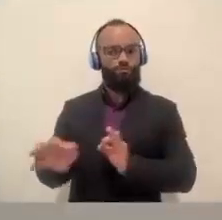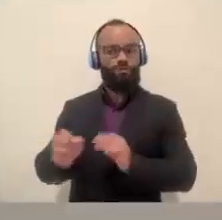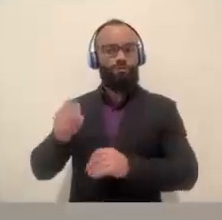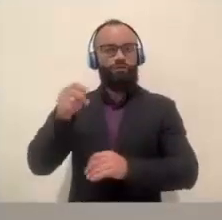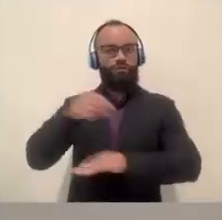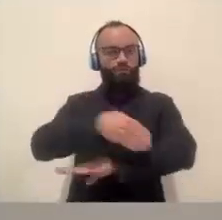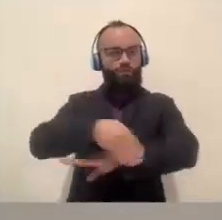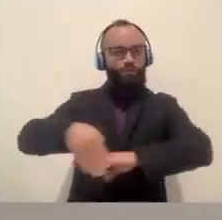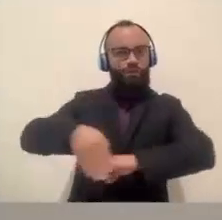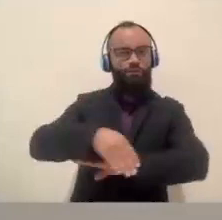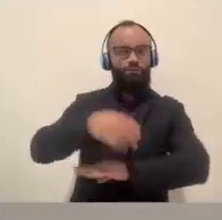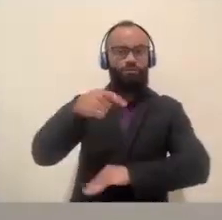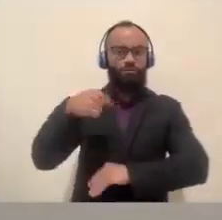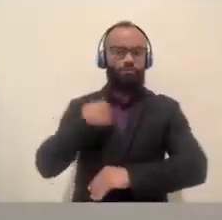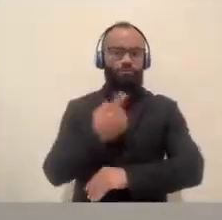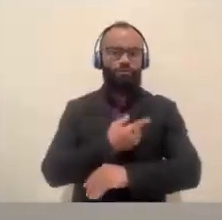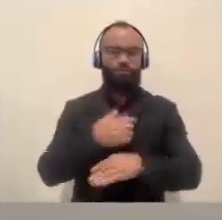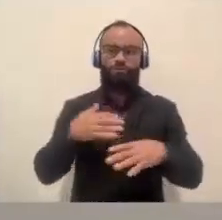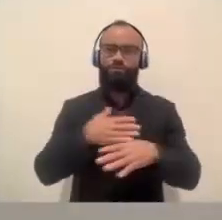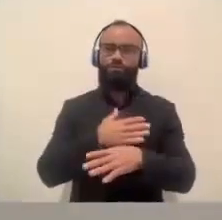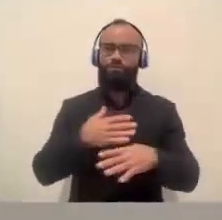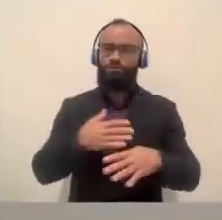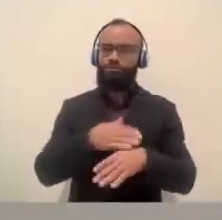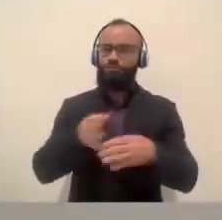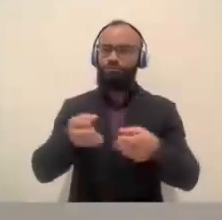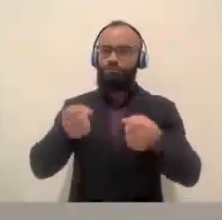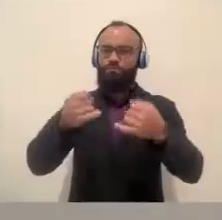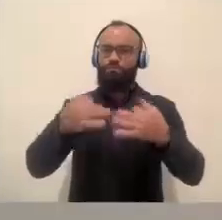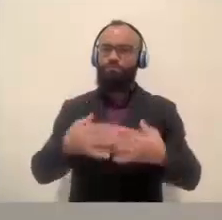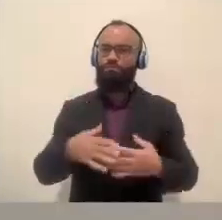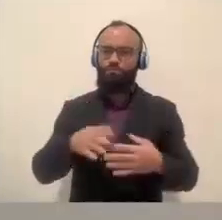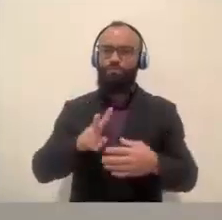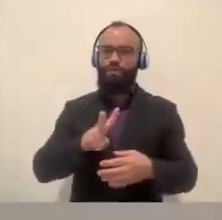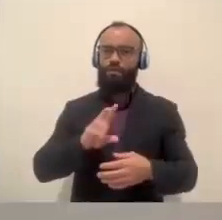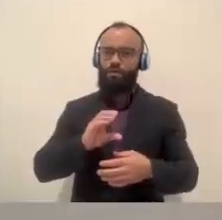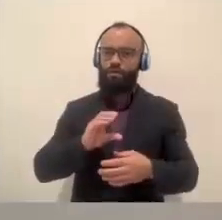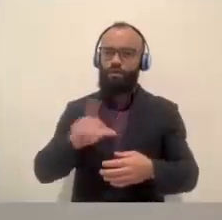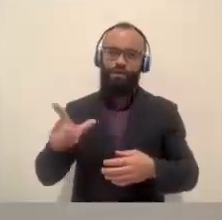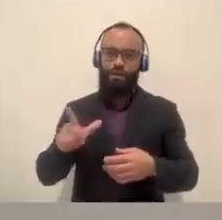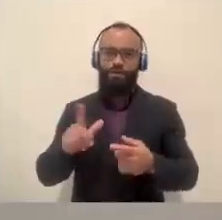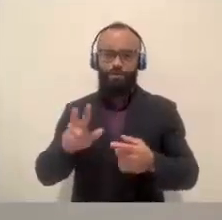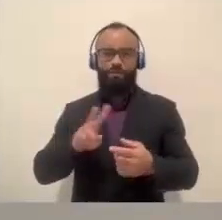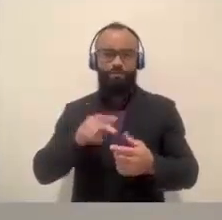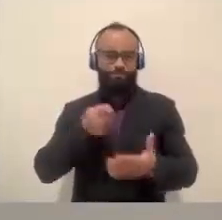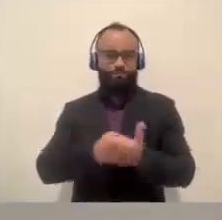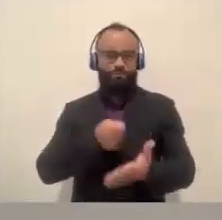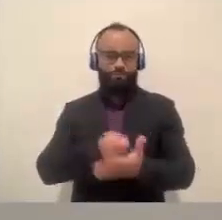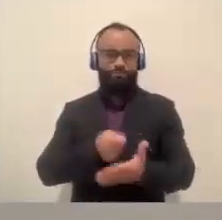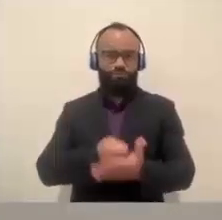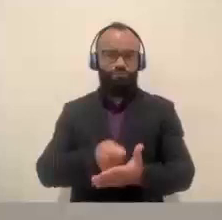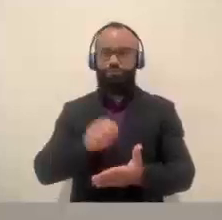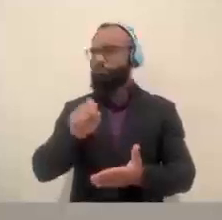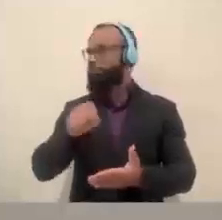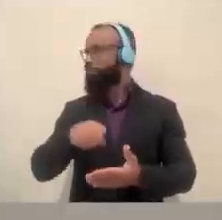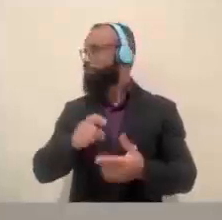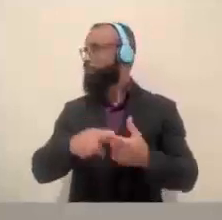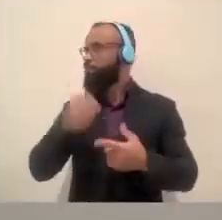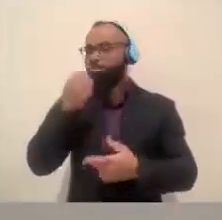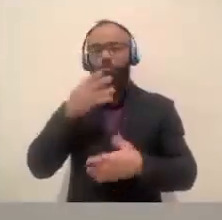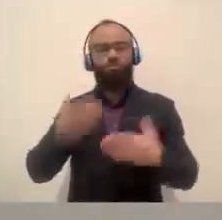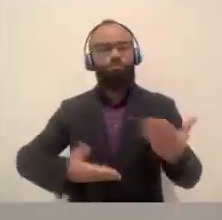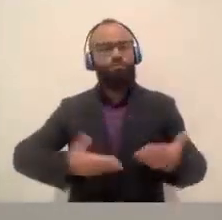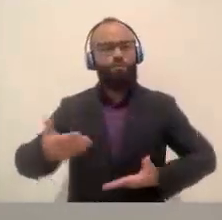dando uma explicação também. Obviamente, vamos cobrar cada vez mais da CAZAM os bons serviços, mas já deixar claro,